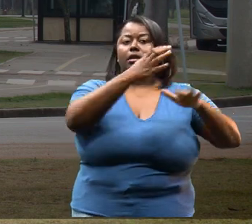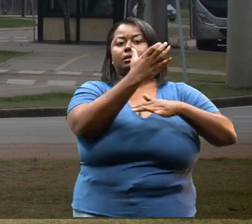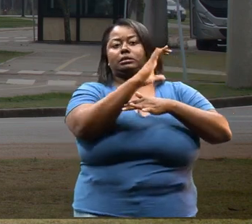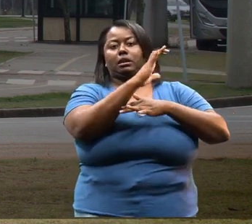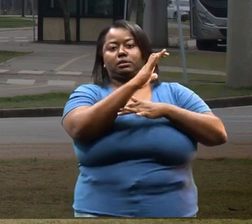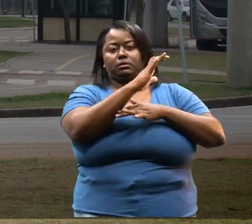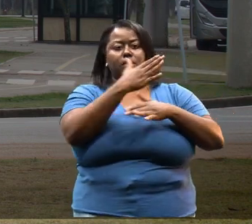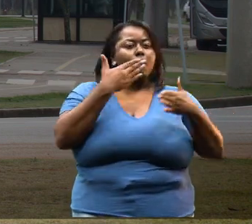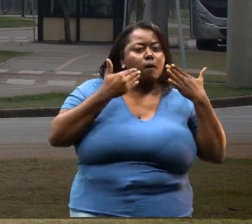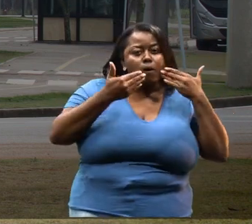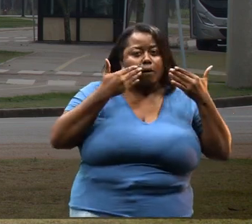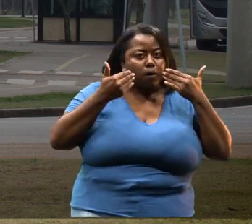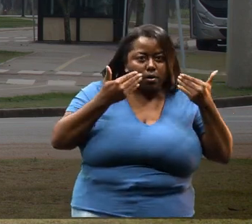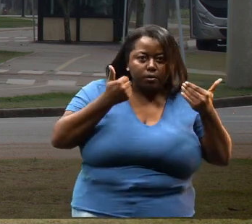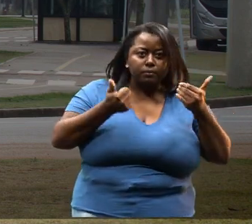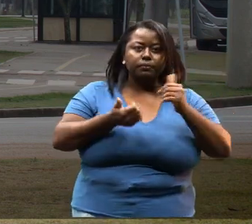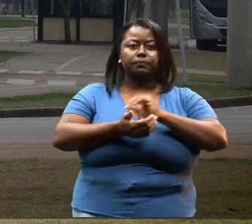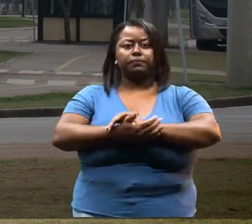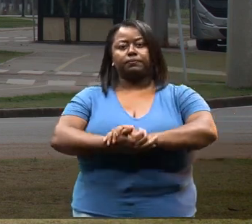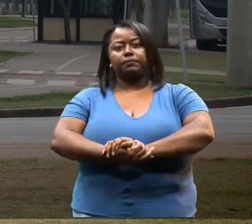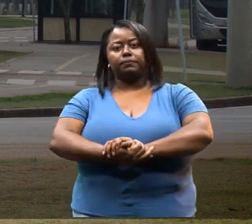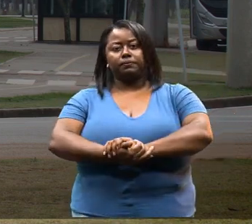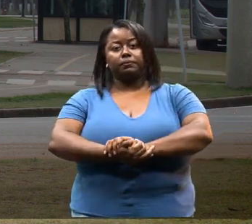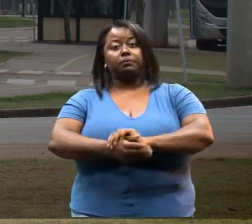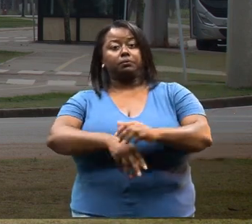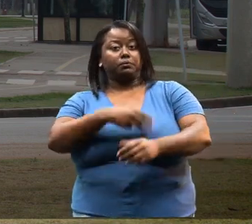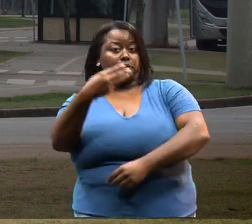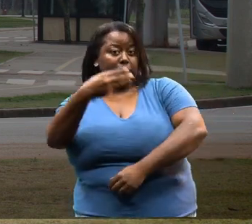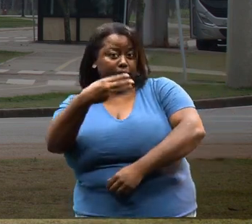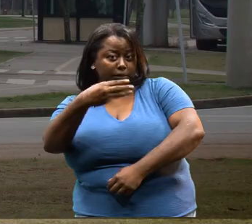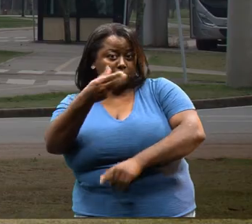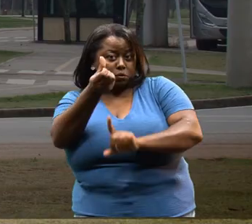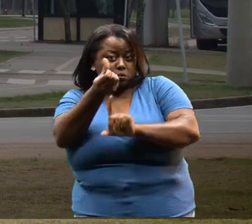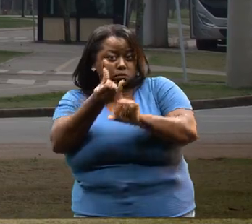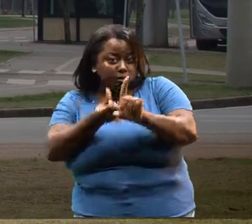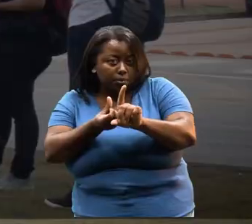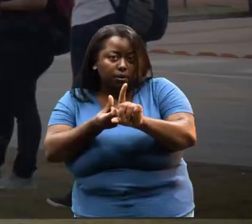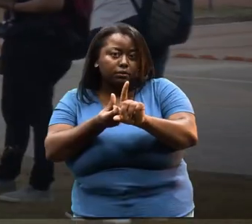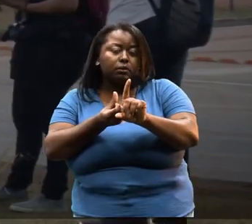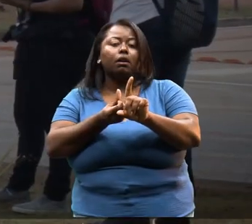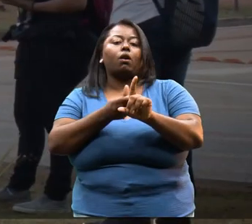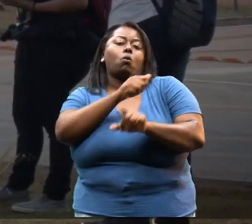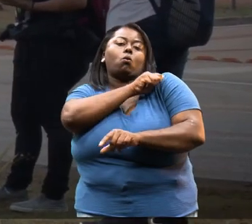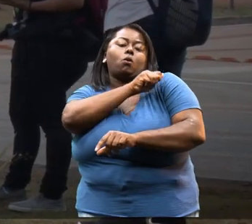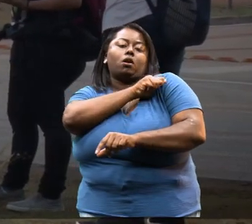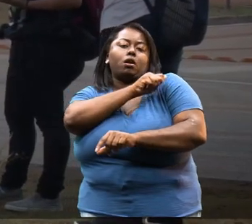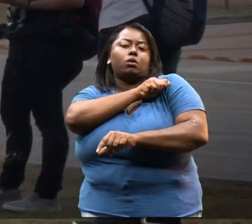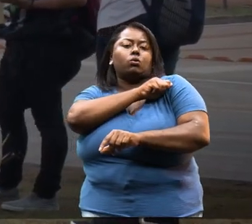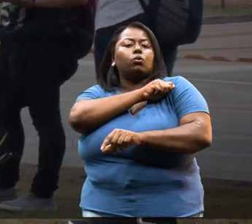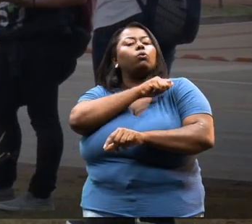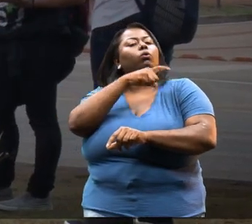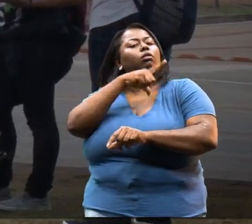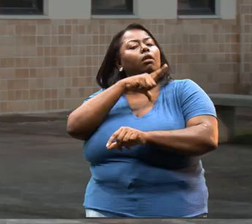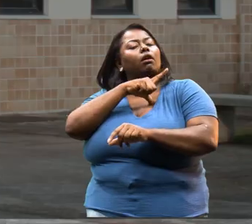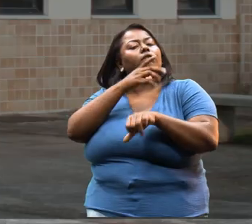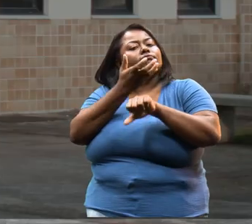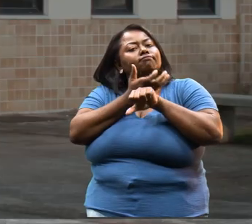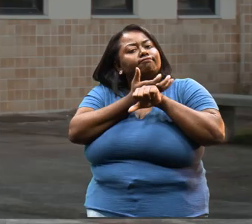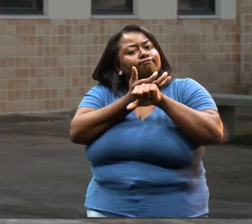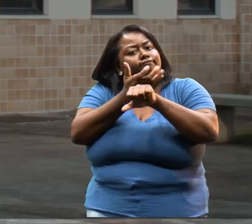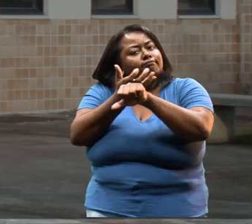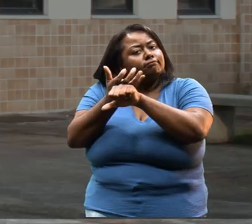para o estudante. A partir do terceiro período, o estudante vai ter mais